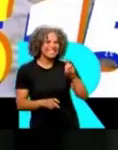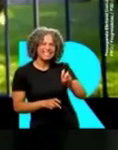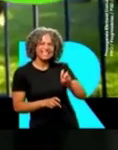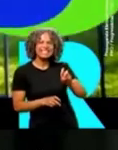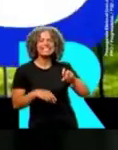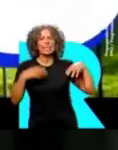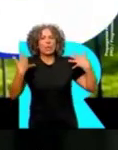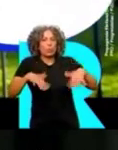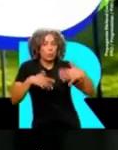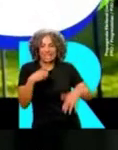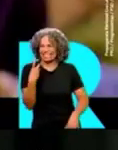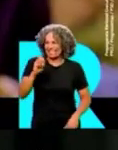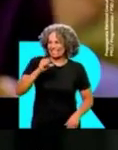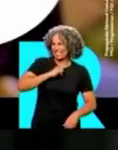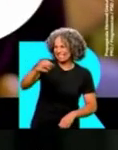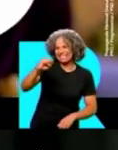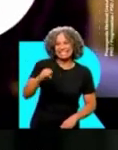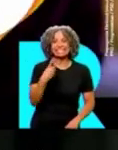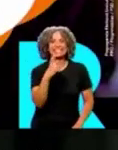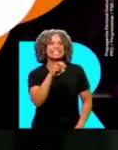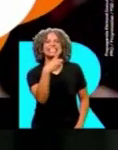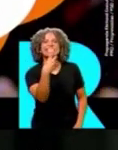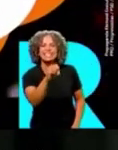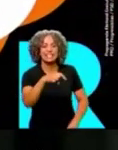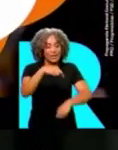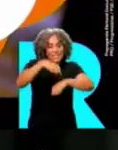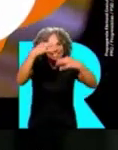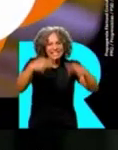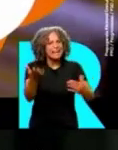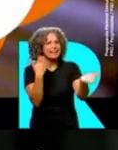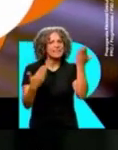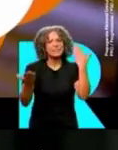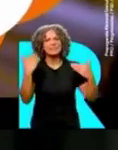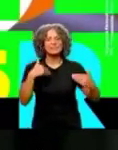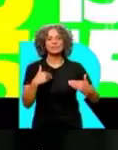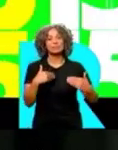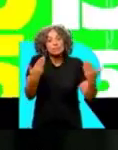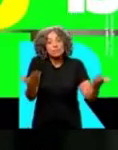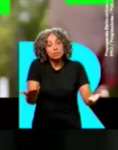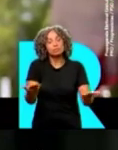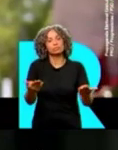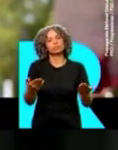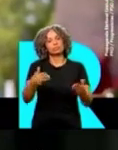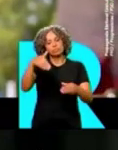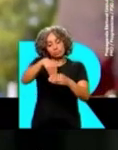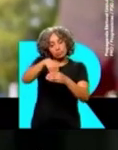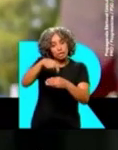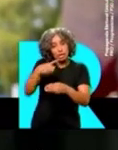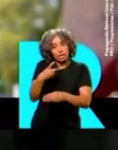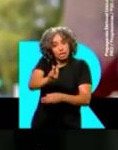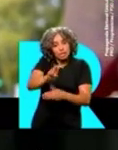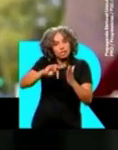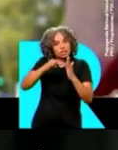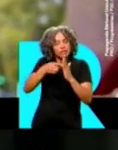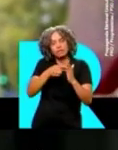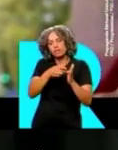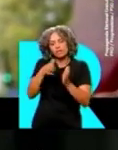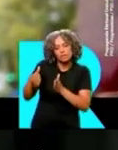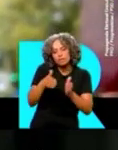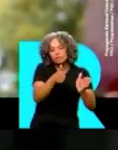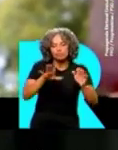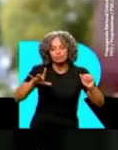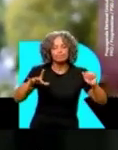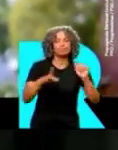15. É 15. 15, rapaz. 15, 15. Agora eu. Vamos aí. É isso aí. Votar no 15 é